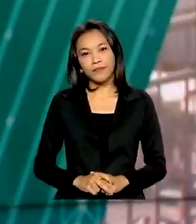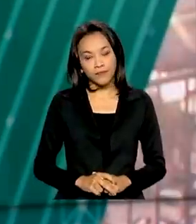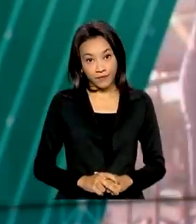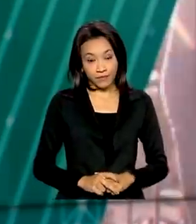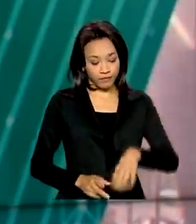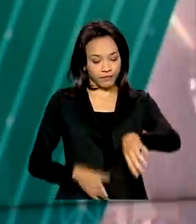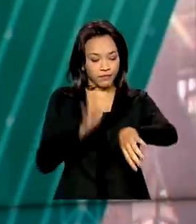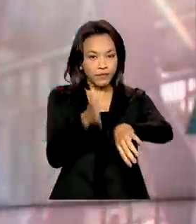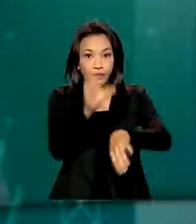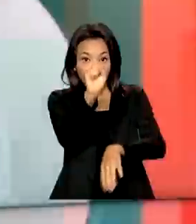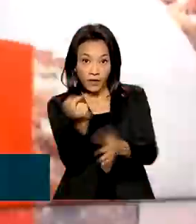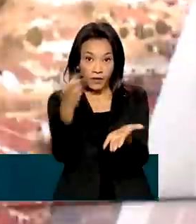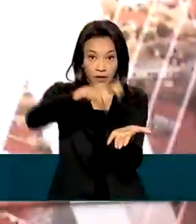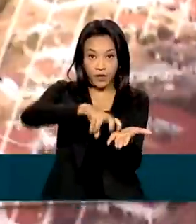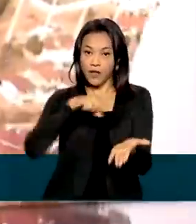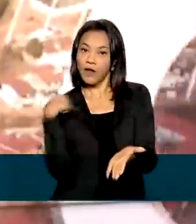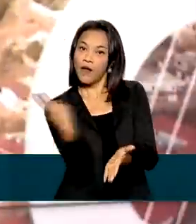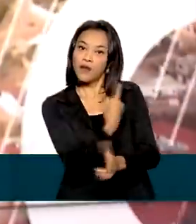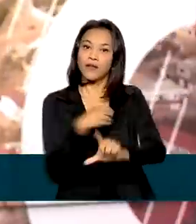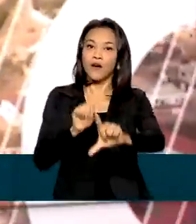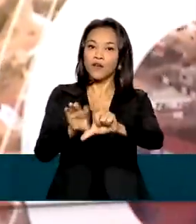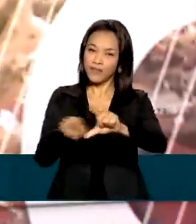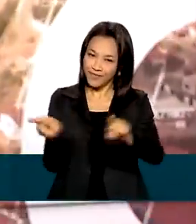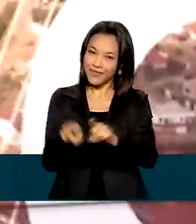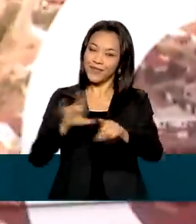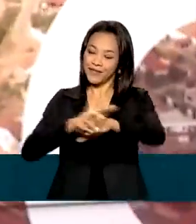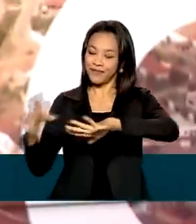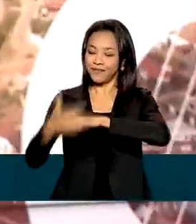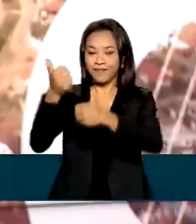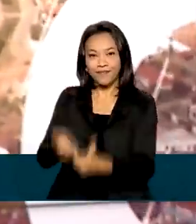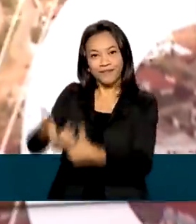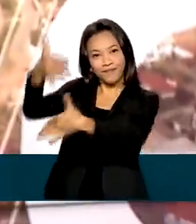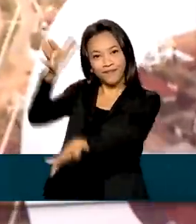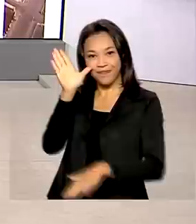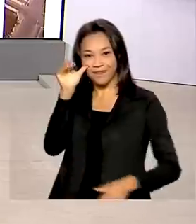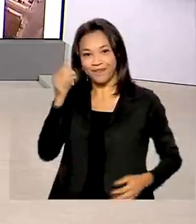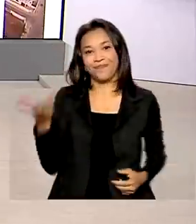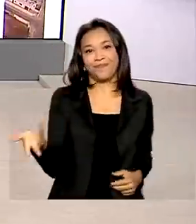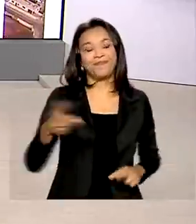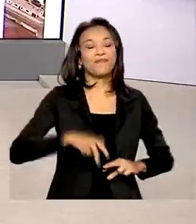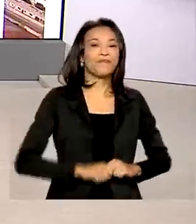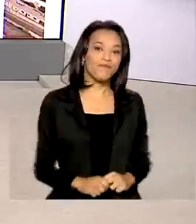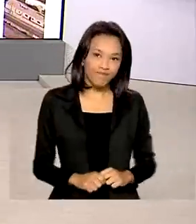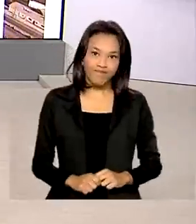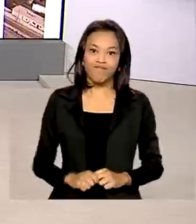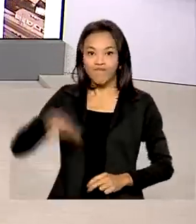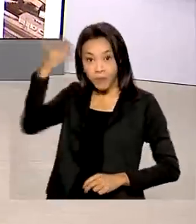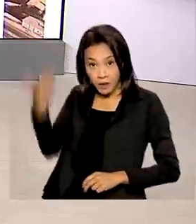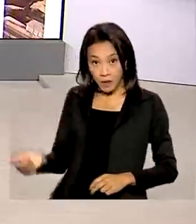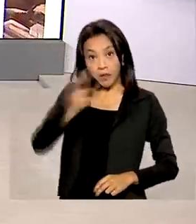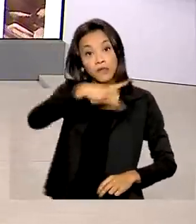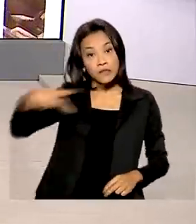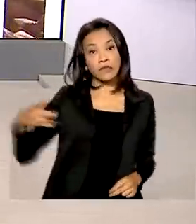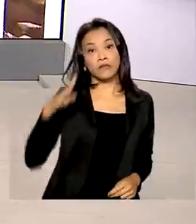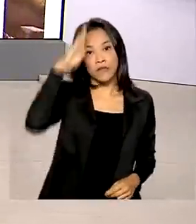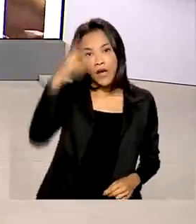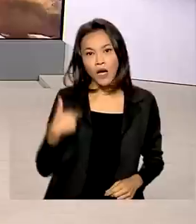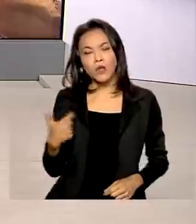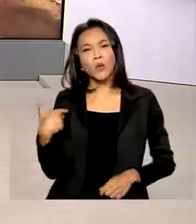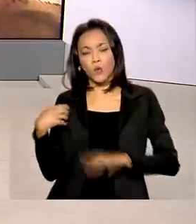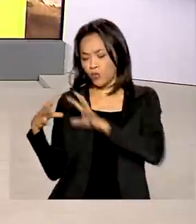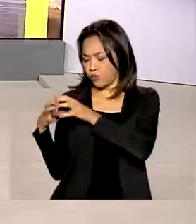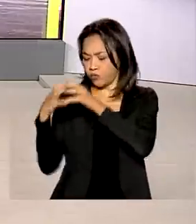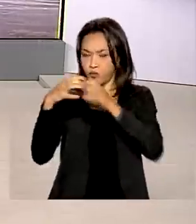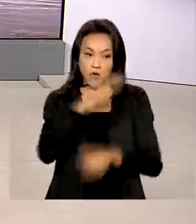Oito horas da manhã estamos ao vivo também pelas redes sociais. O presidente Jair Bolsonaro, acompanhado